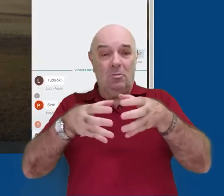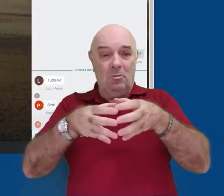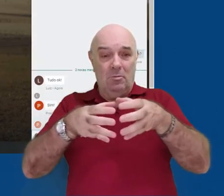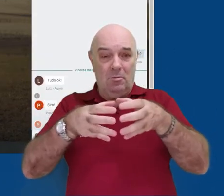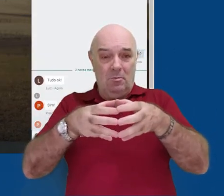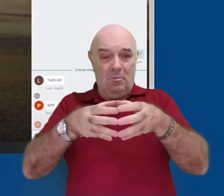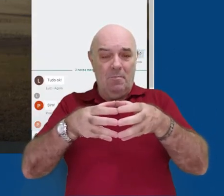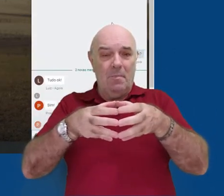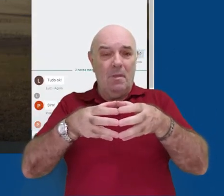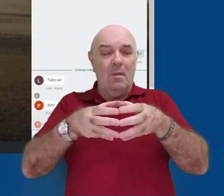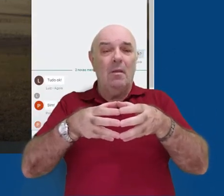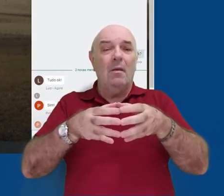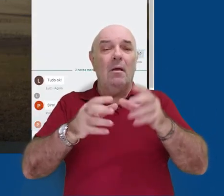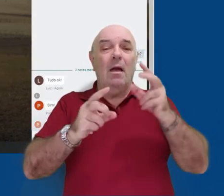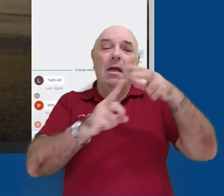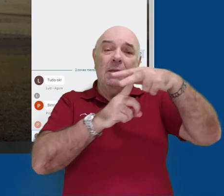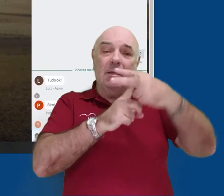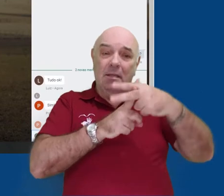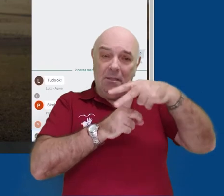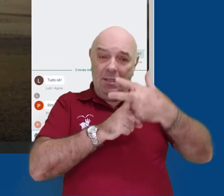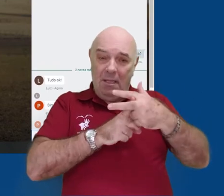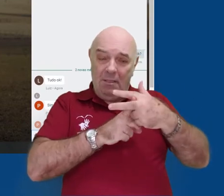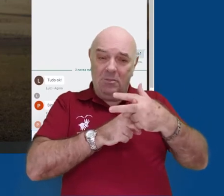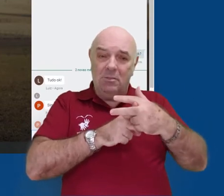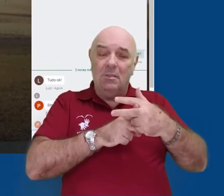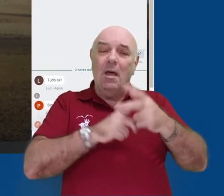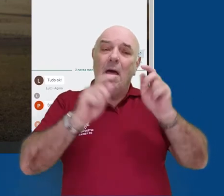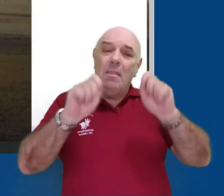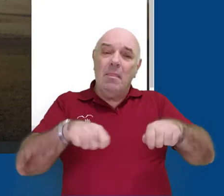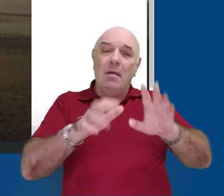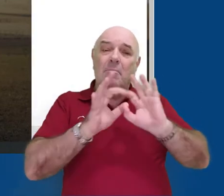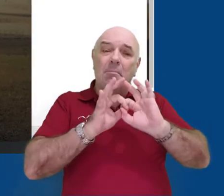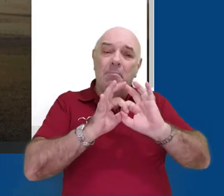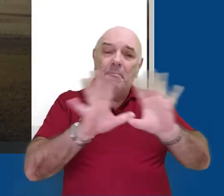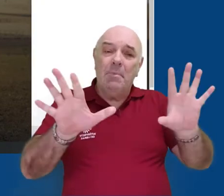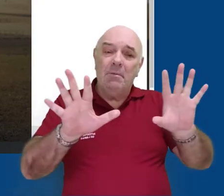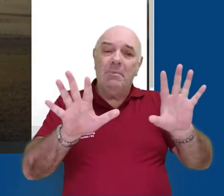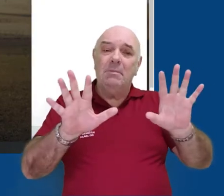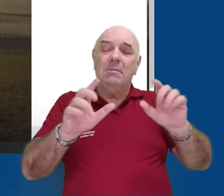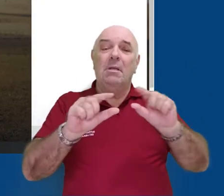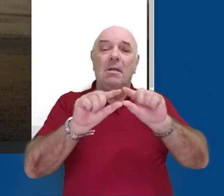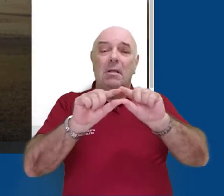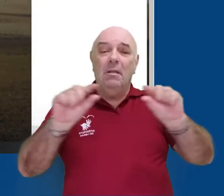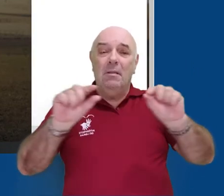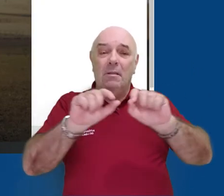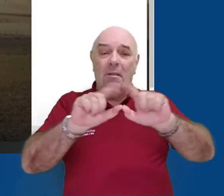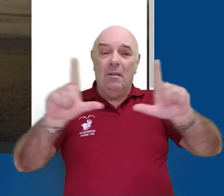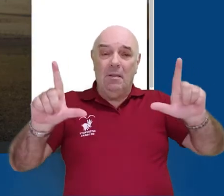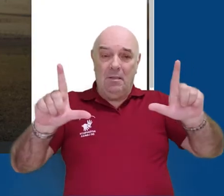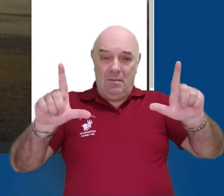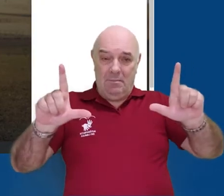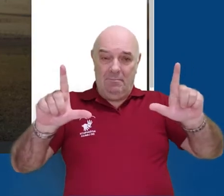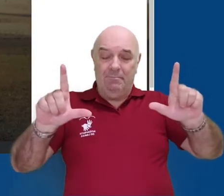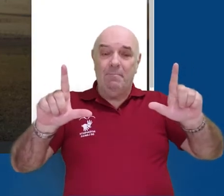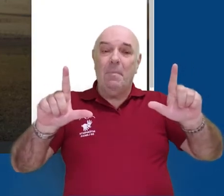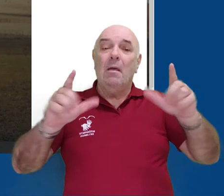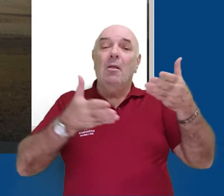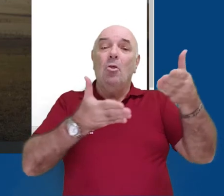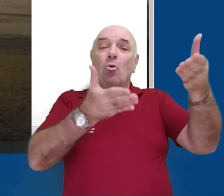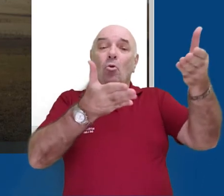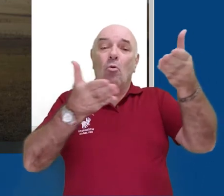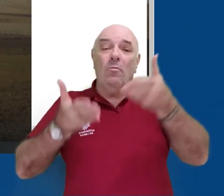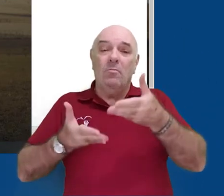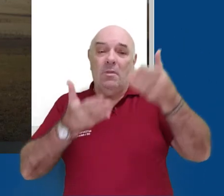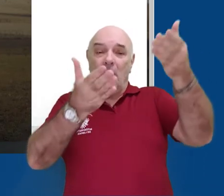clicando na engrenagem no canto superior direito, podemos permitir a participação por link. Podemos